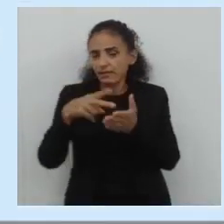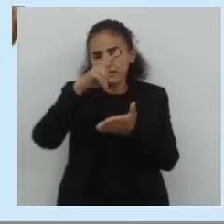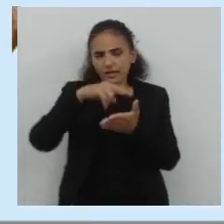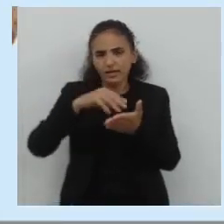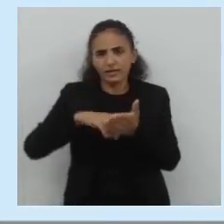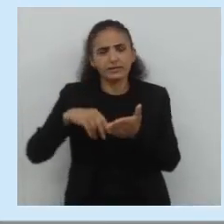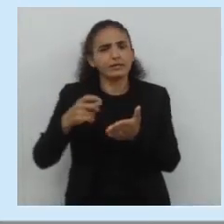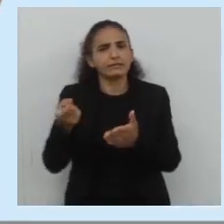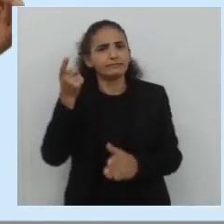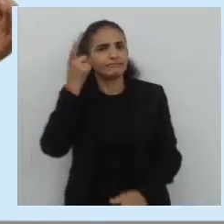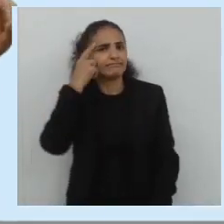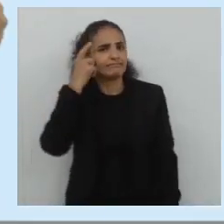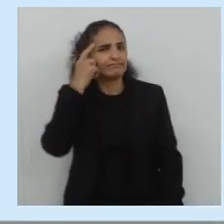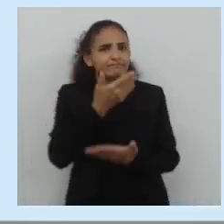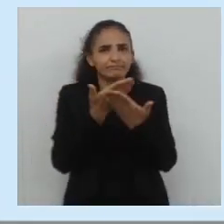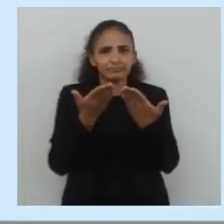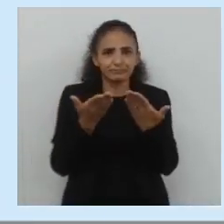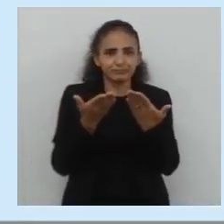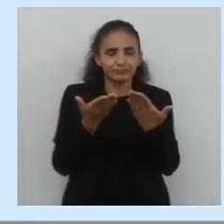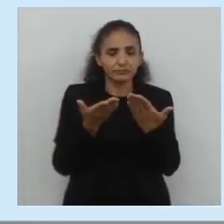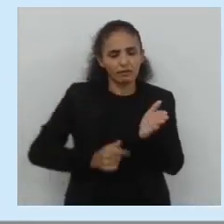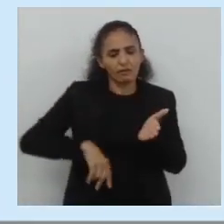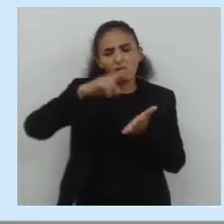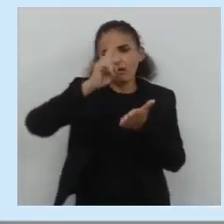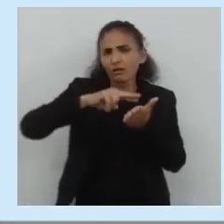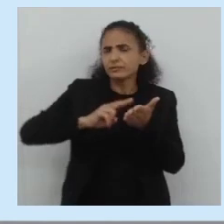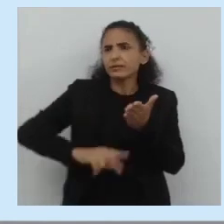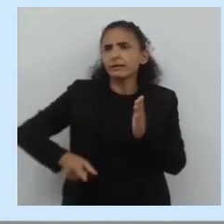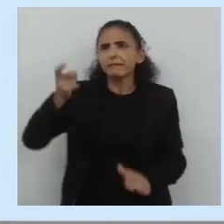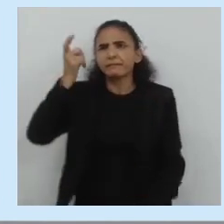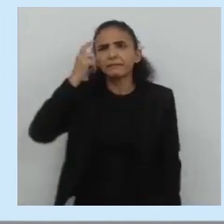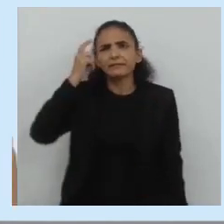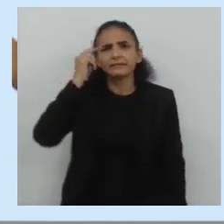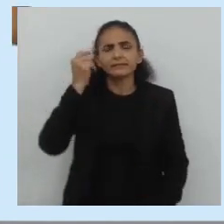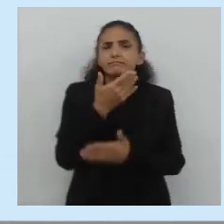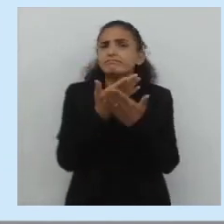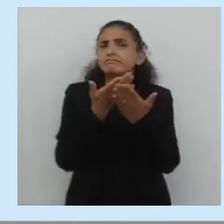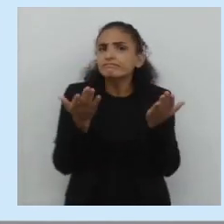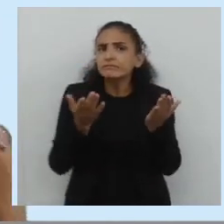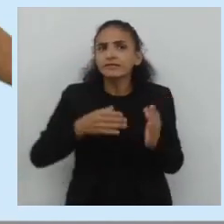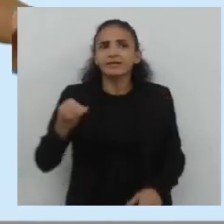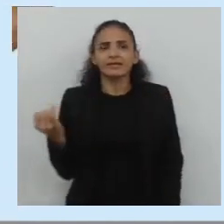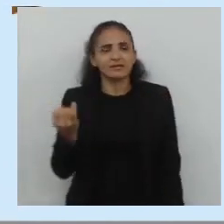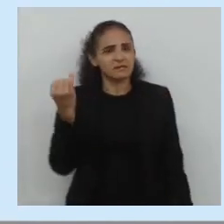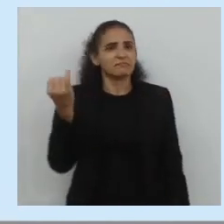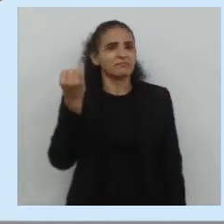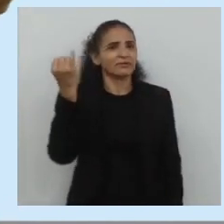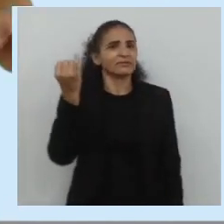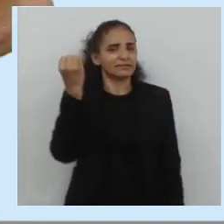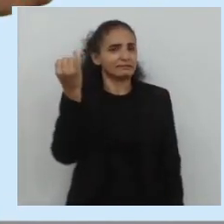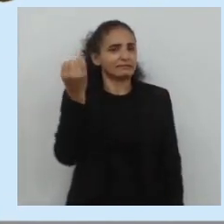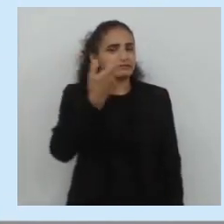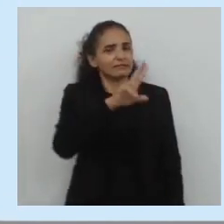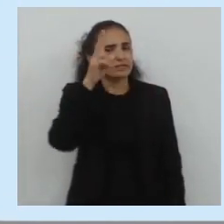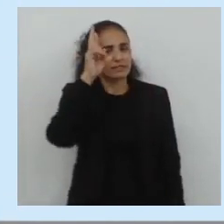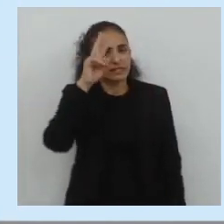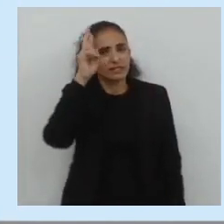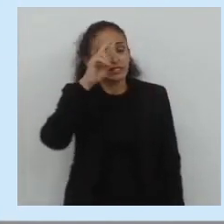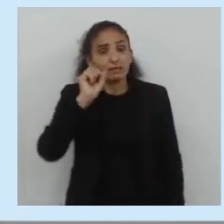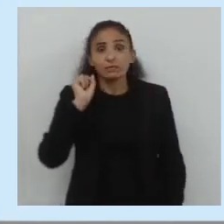reflita. Então, justamente, para você ler e reflitar o que eu irei colocar agora, é importante lembrar. Coesão,